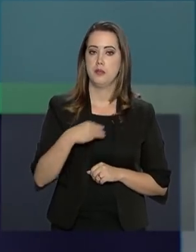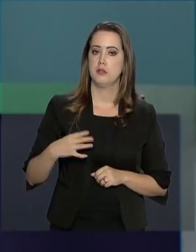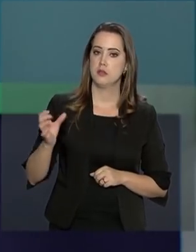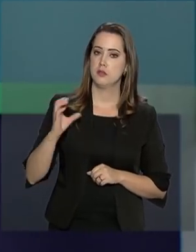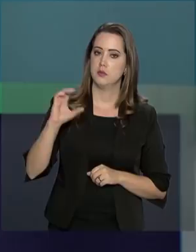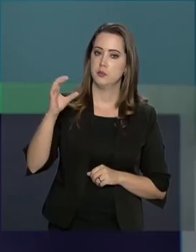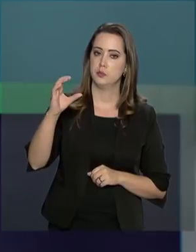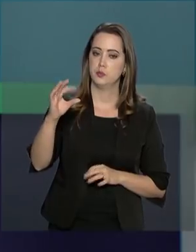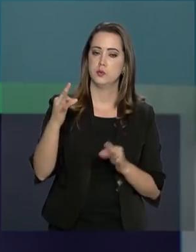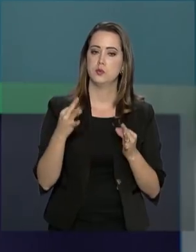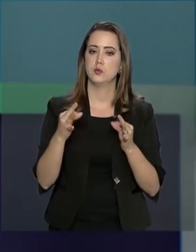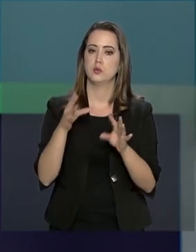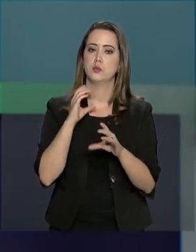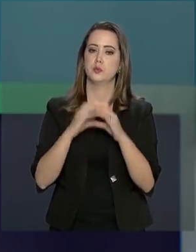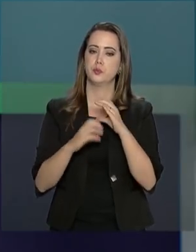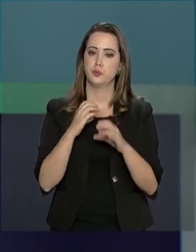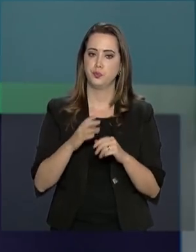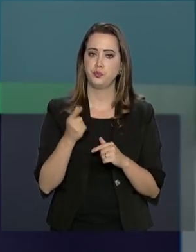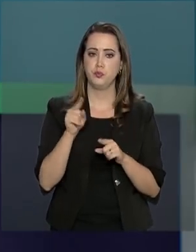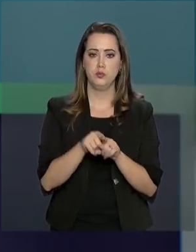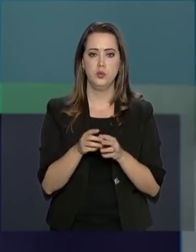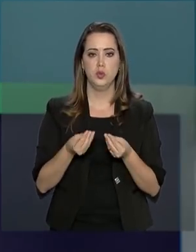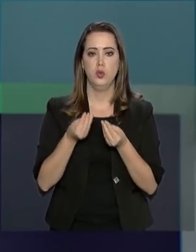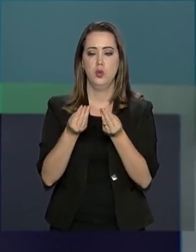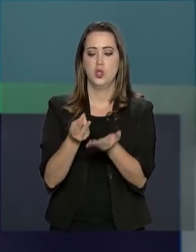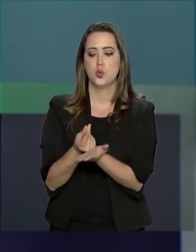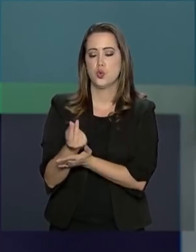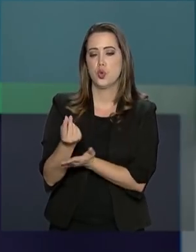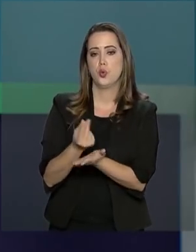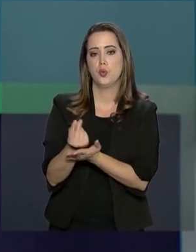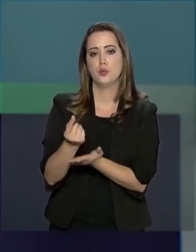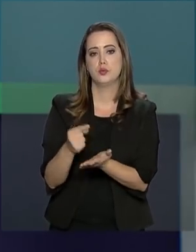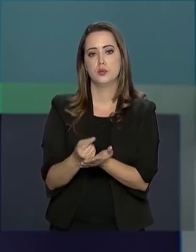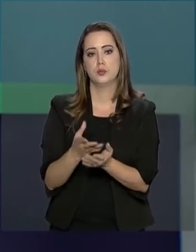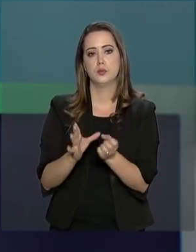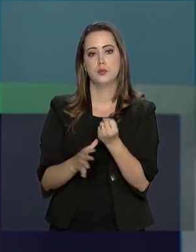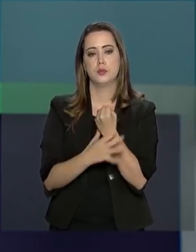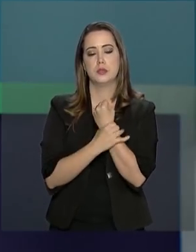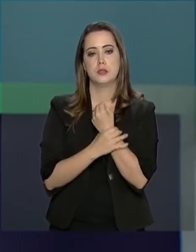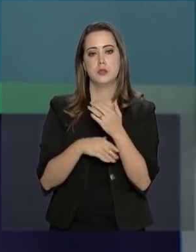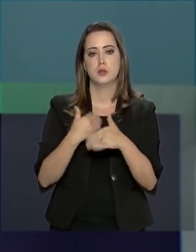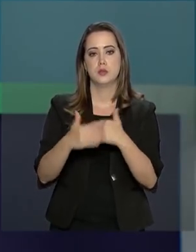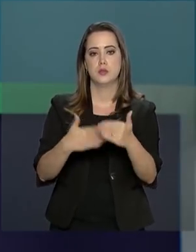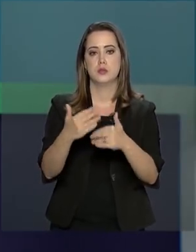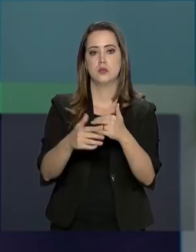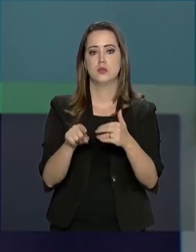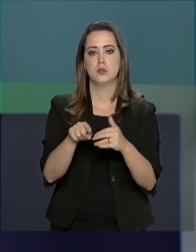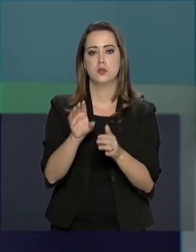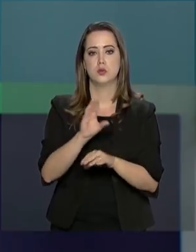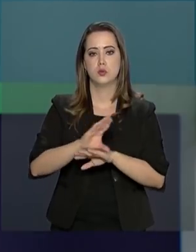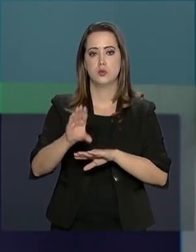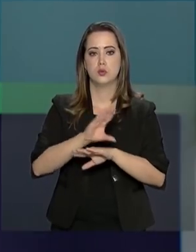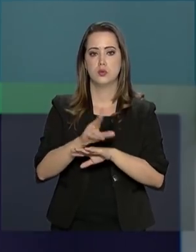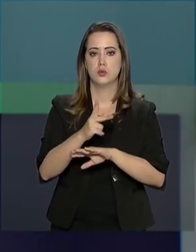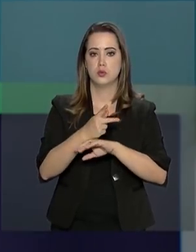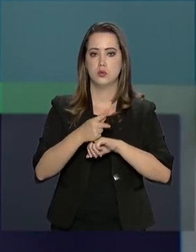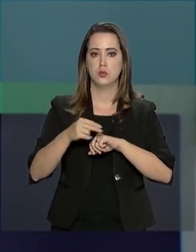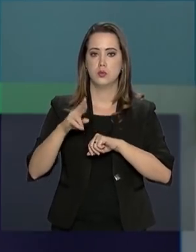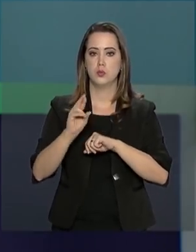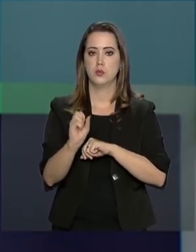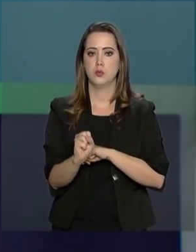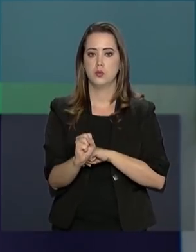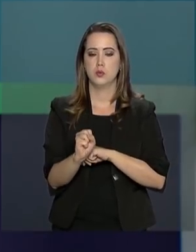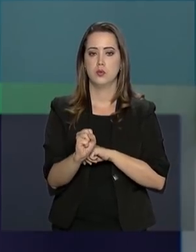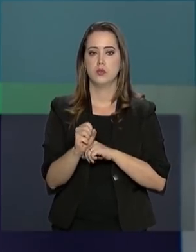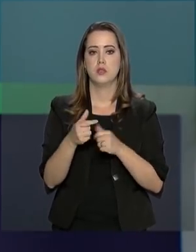Ministério da Ciência, Tecnologia, Inovações e Comunicações destinou recursos para garantir a continuidade dos cursos de